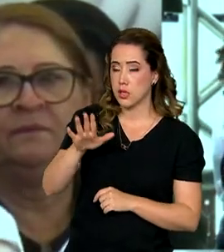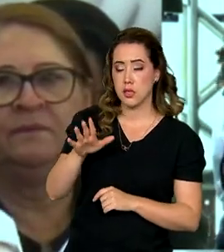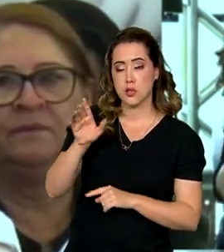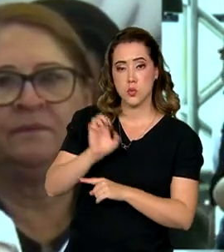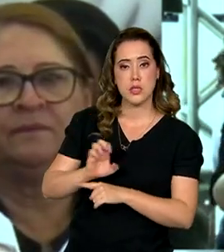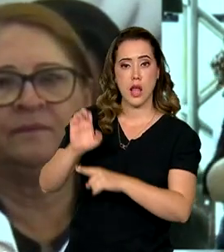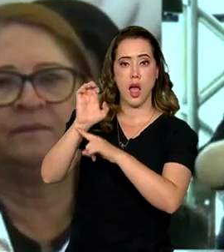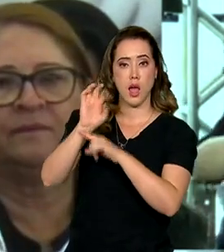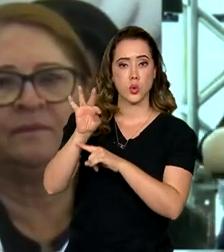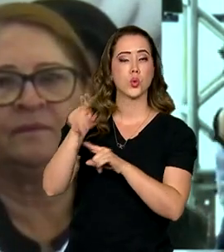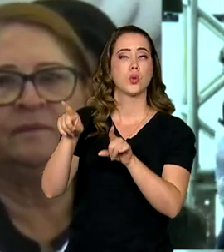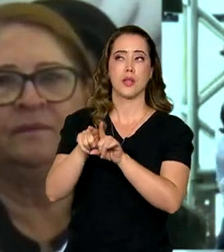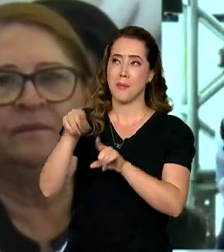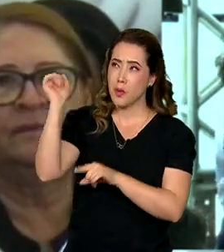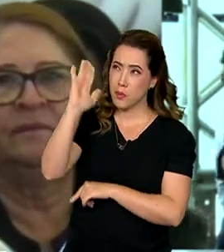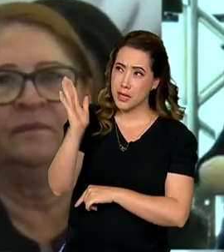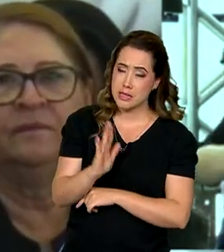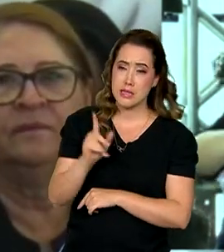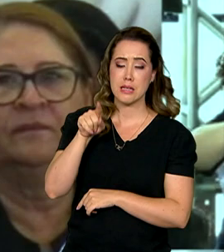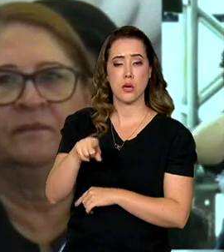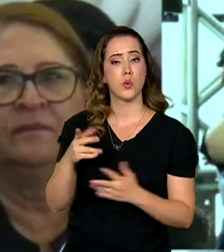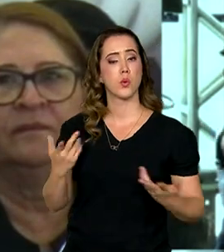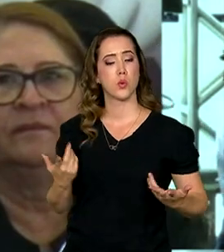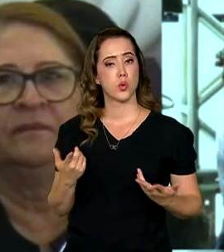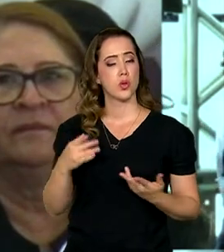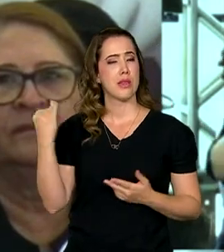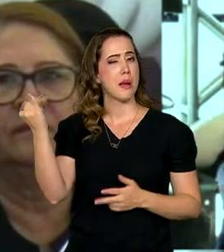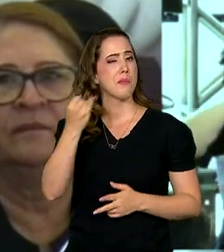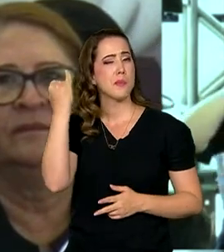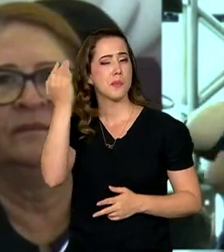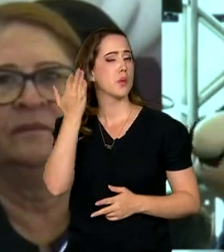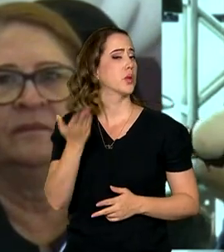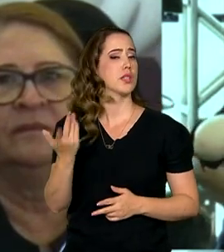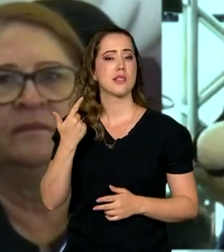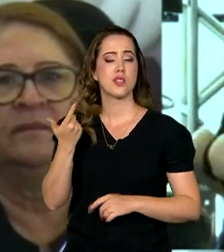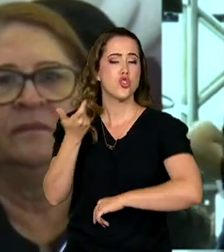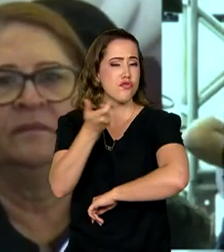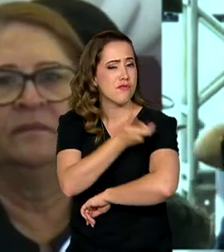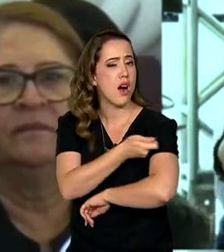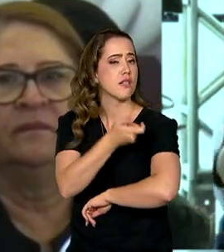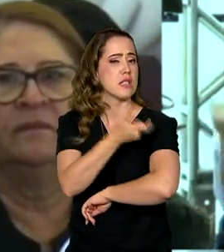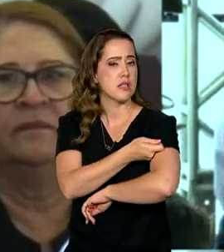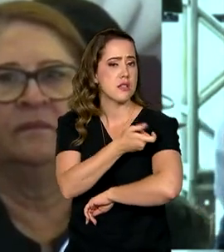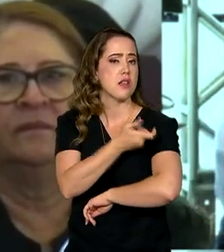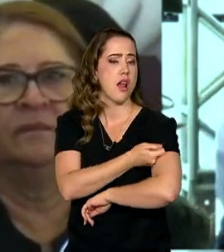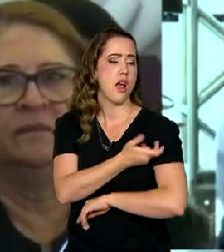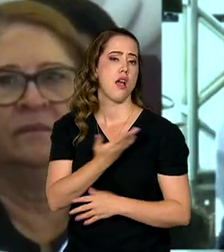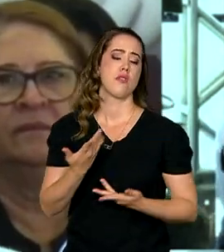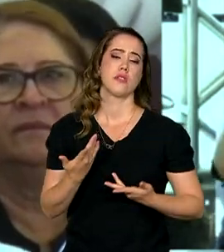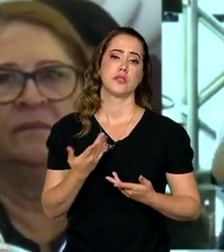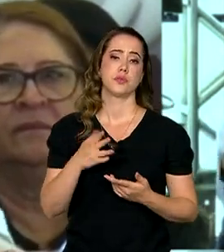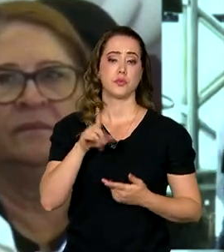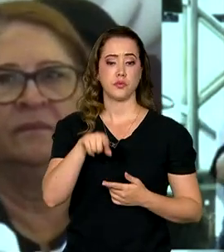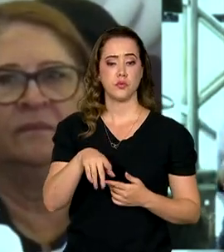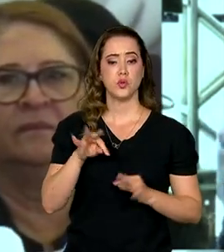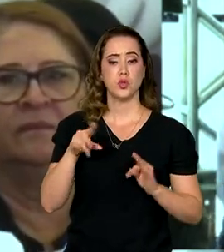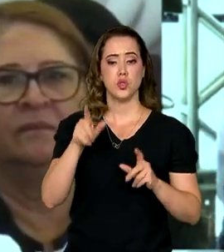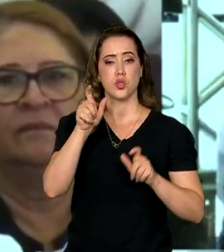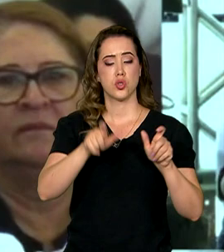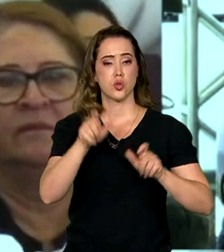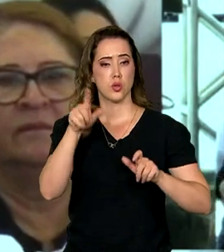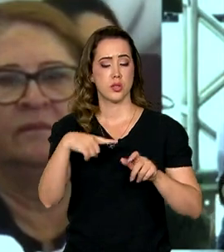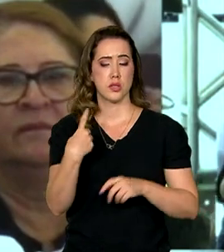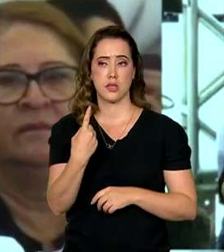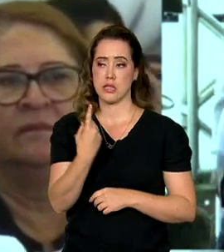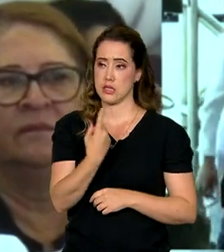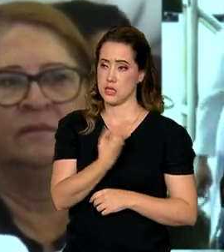mas a todo o Brasil, da importância de regularizar a caderneta de vacinação de todas as